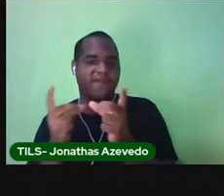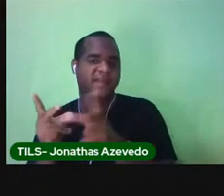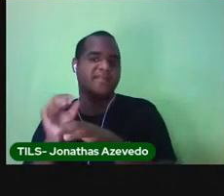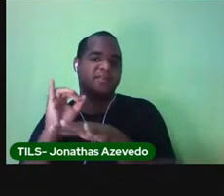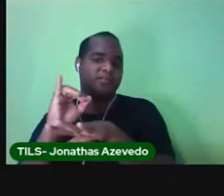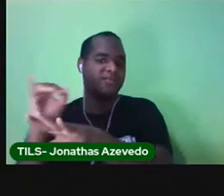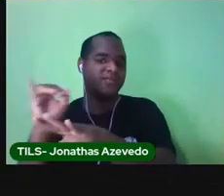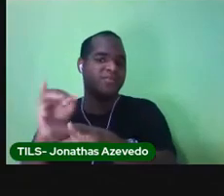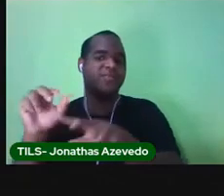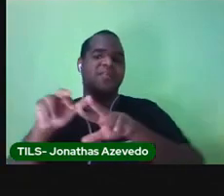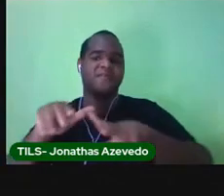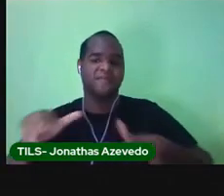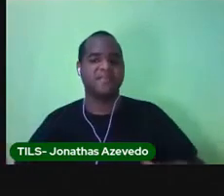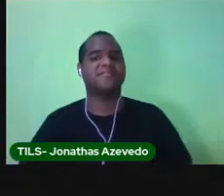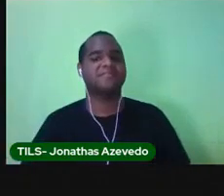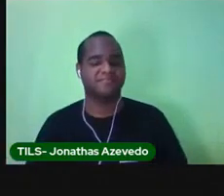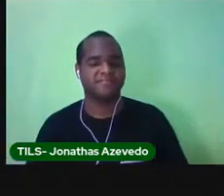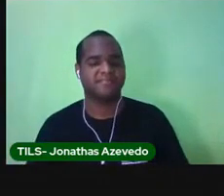indústrias no mesmo local.